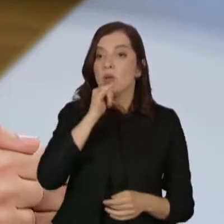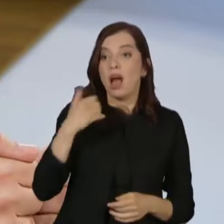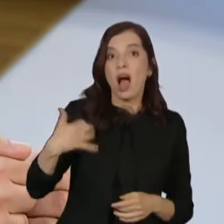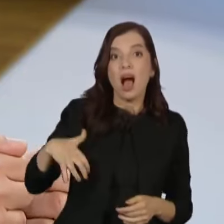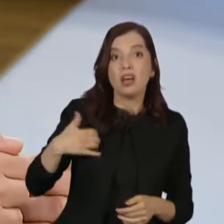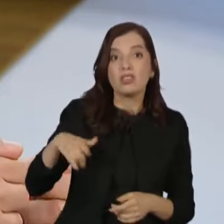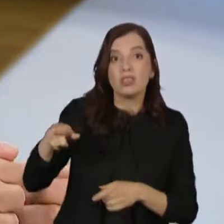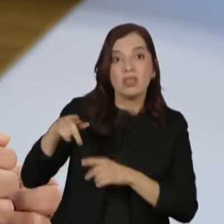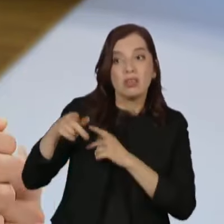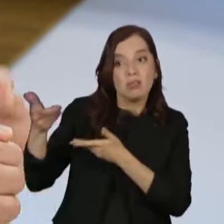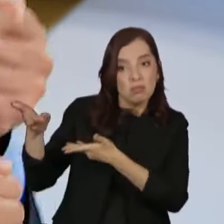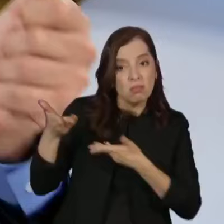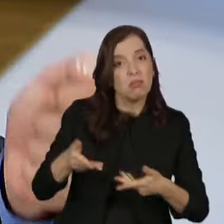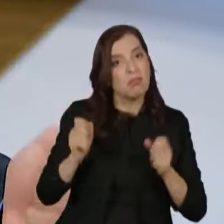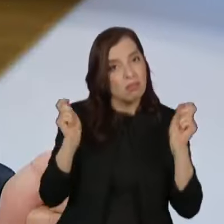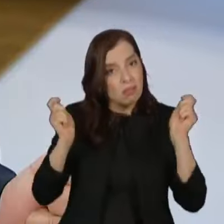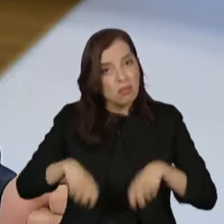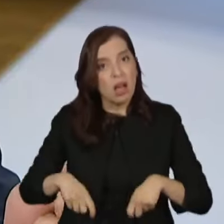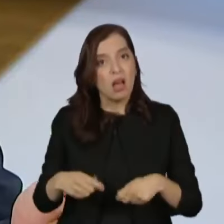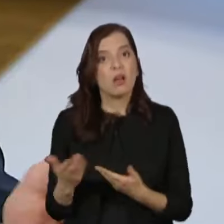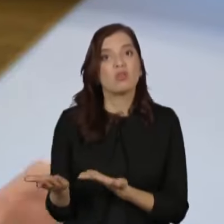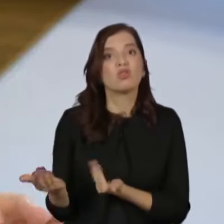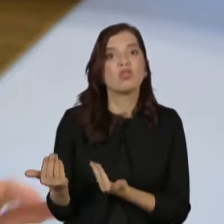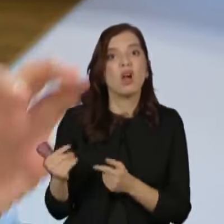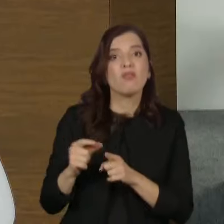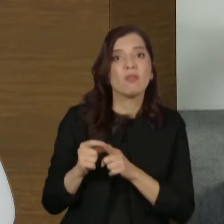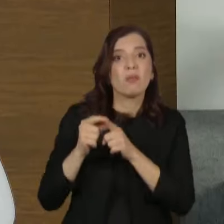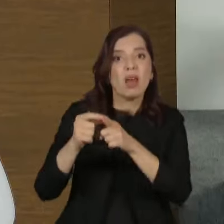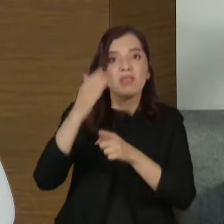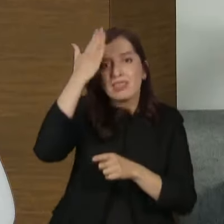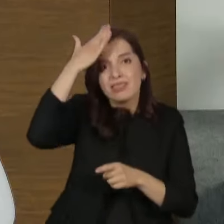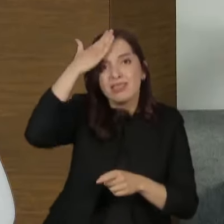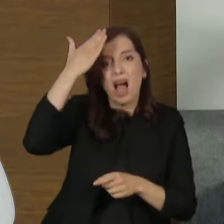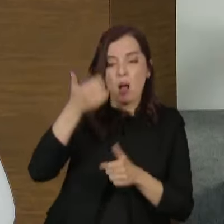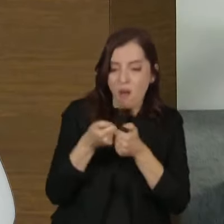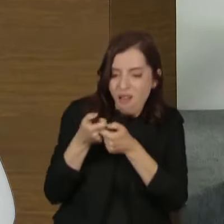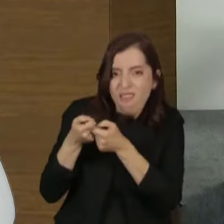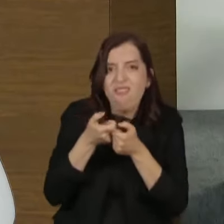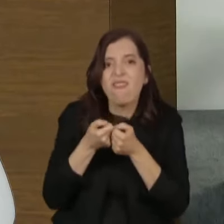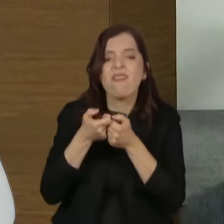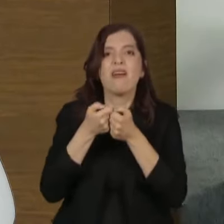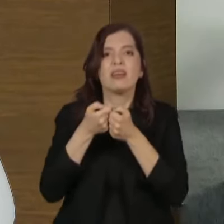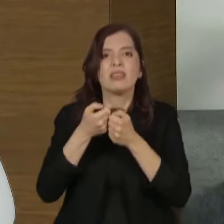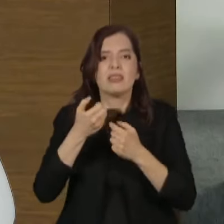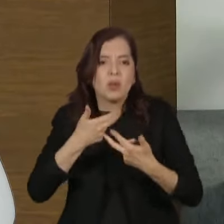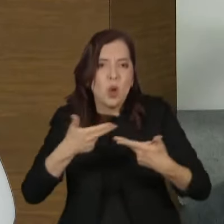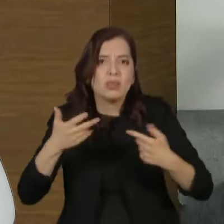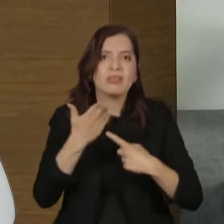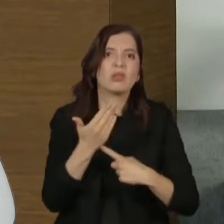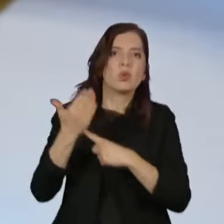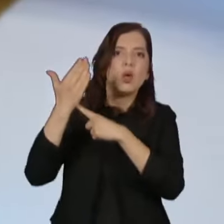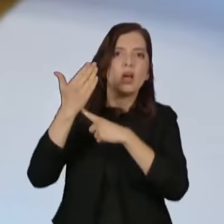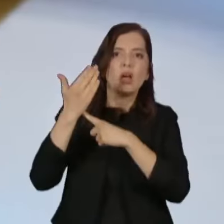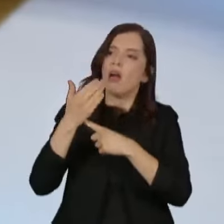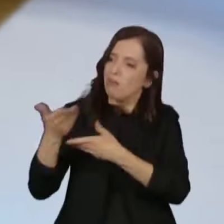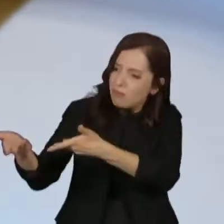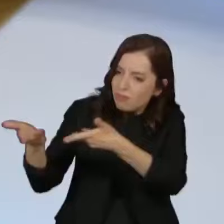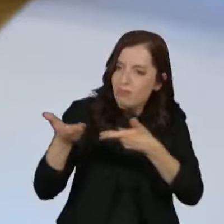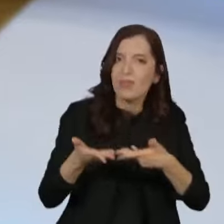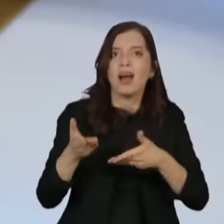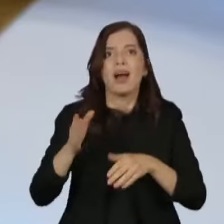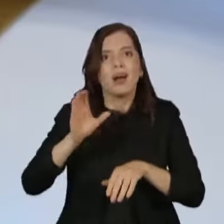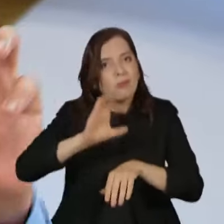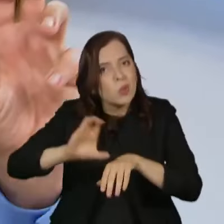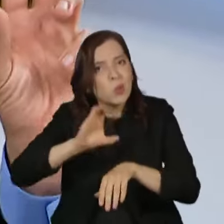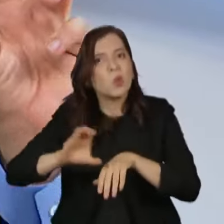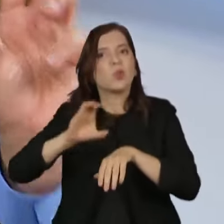que mexe muito bem num celular, e se você der oportunidade para ele de entrar nessa nova economia, nas novas profissões, ele vai. O que vai ser o Centro de